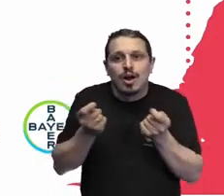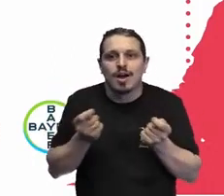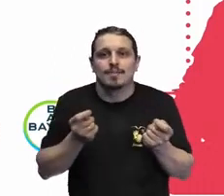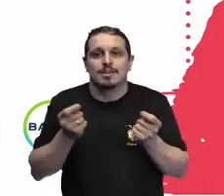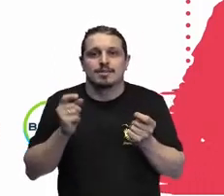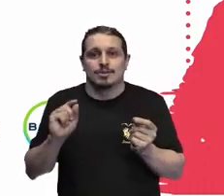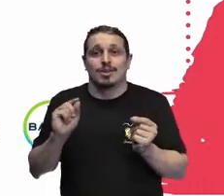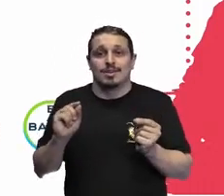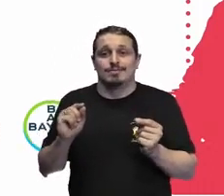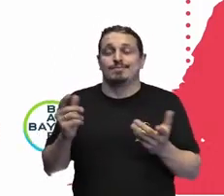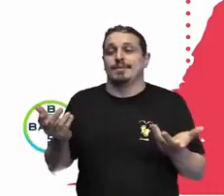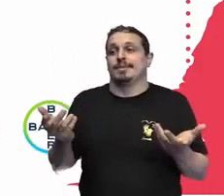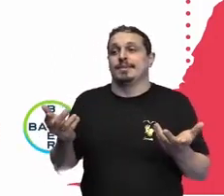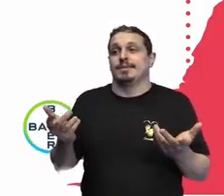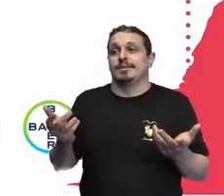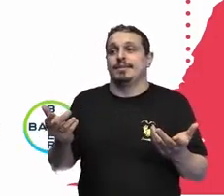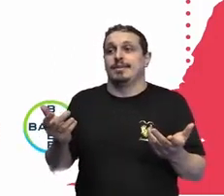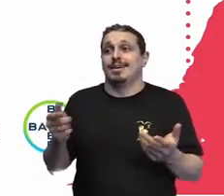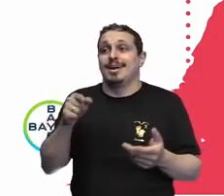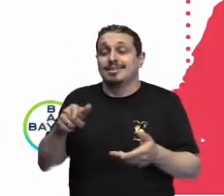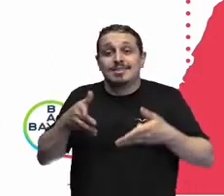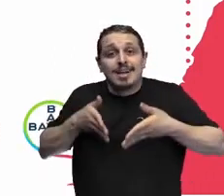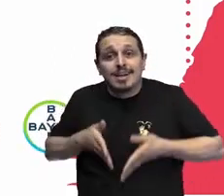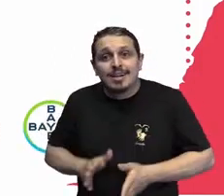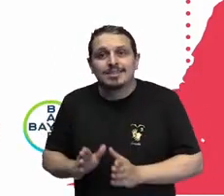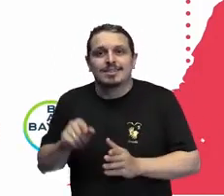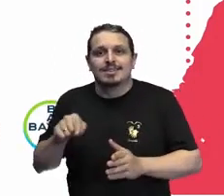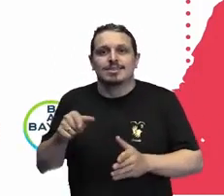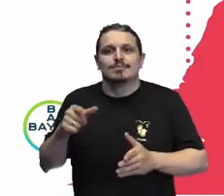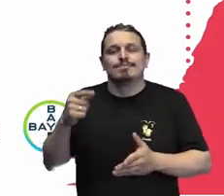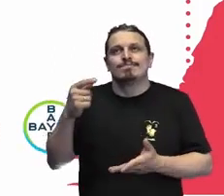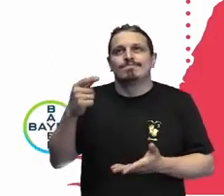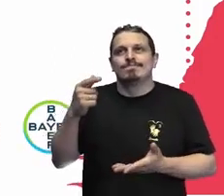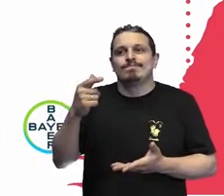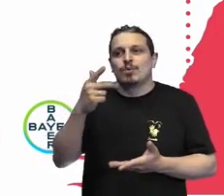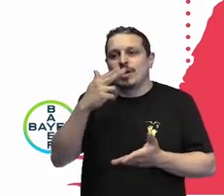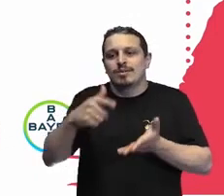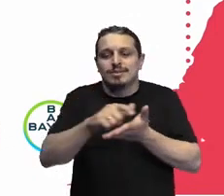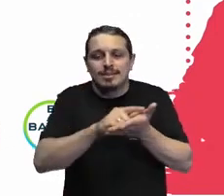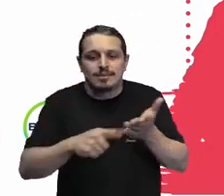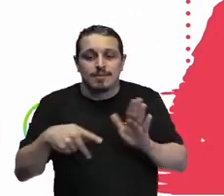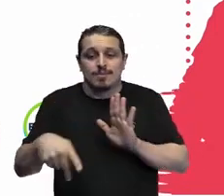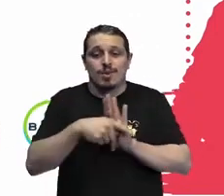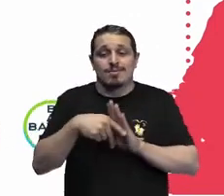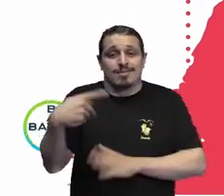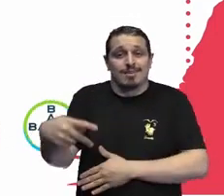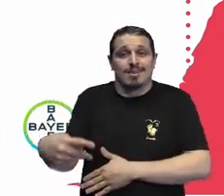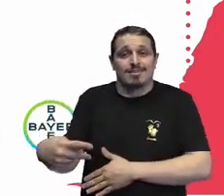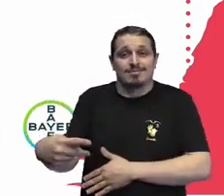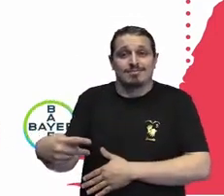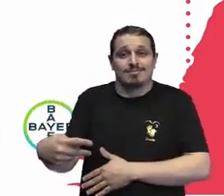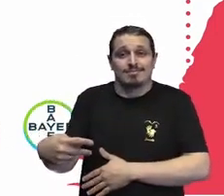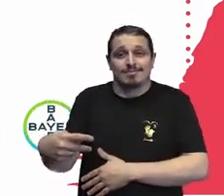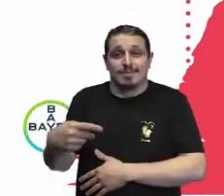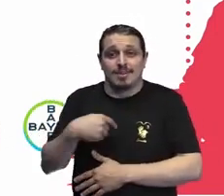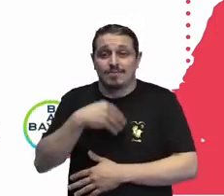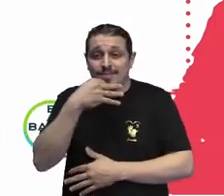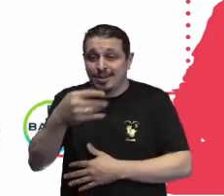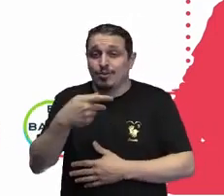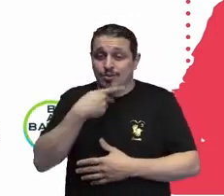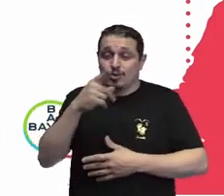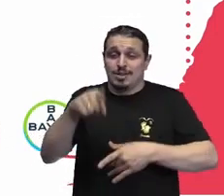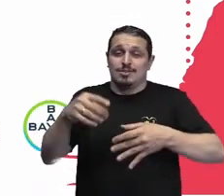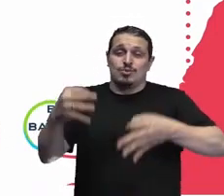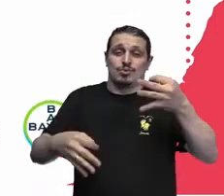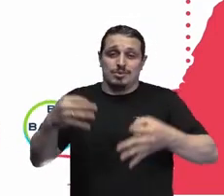E são, em geral, as dimensões primárias, em geral, são onde estão mais, onde surgem mais